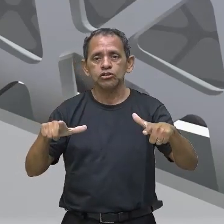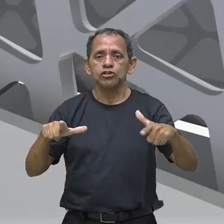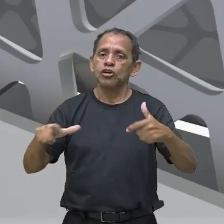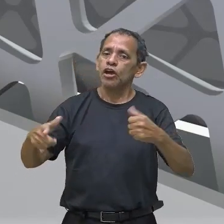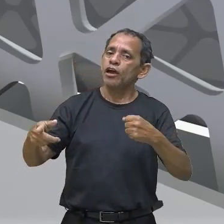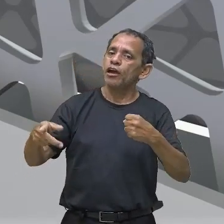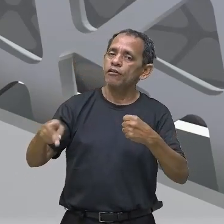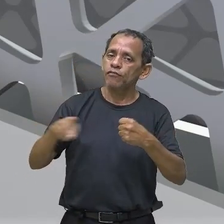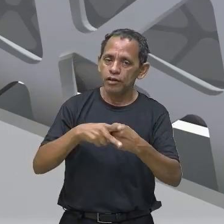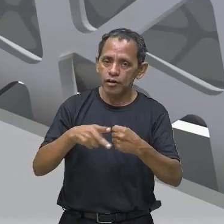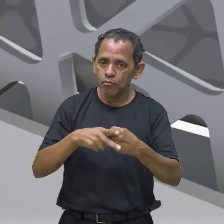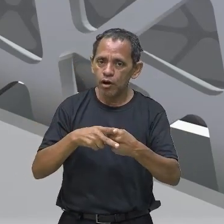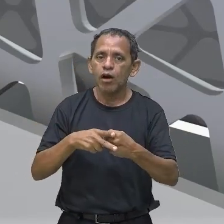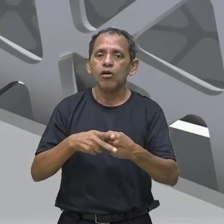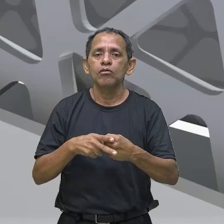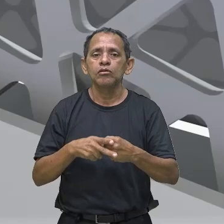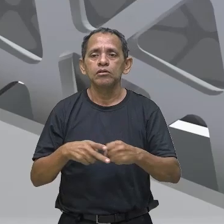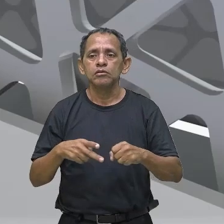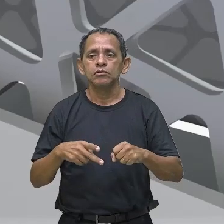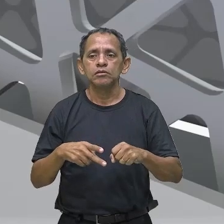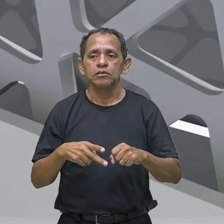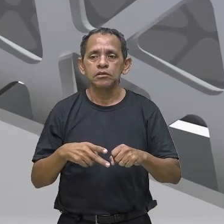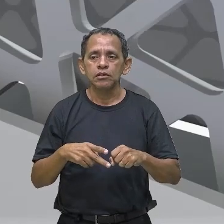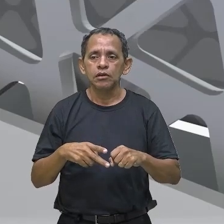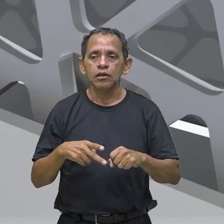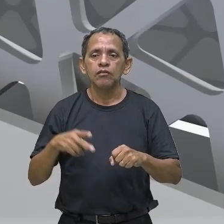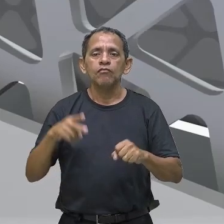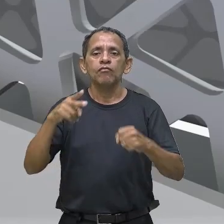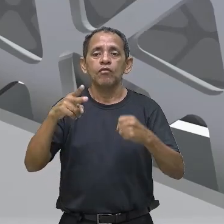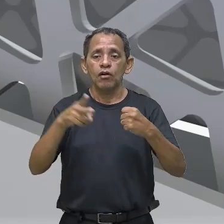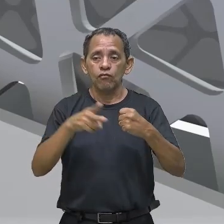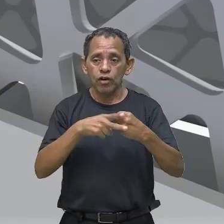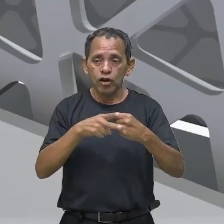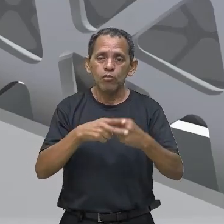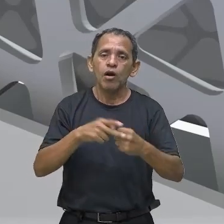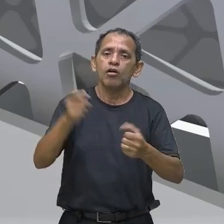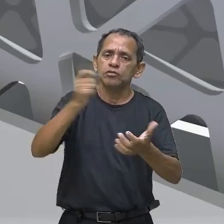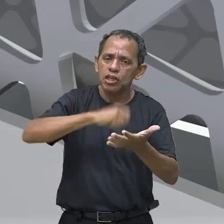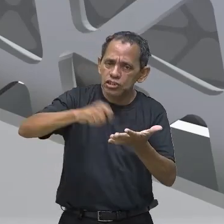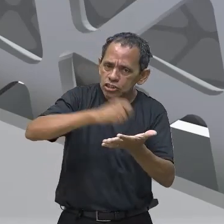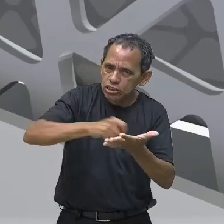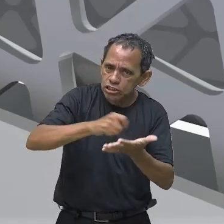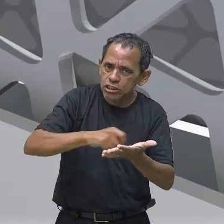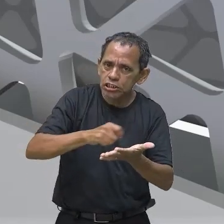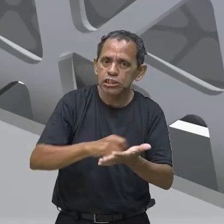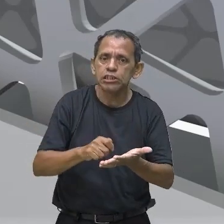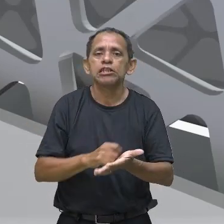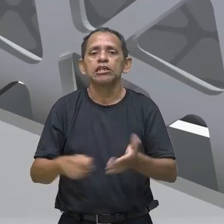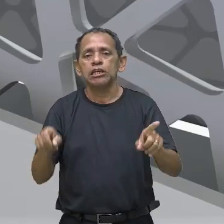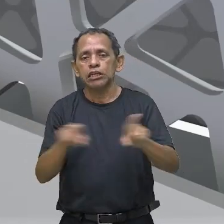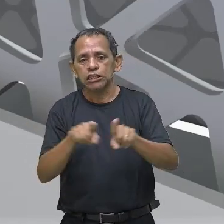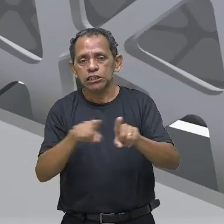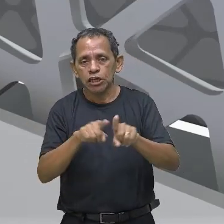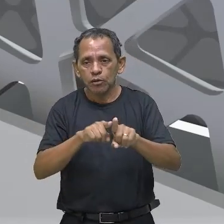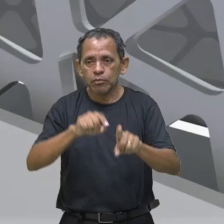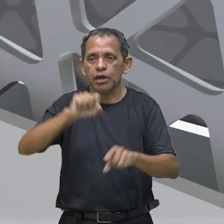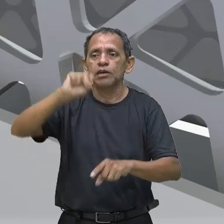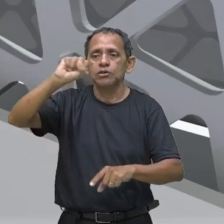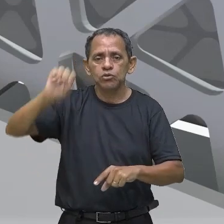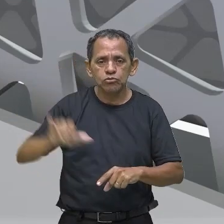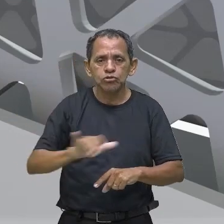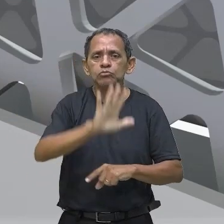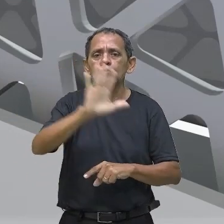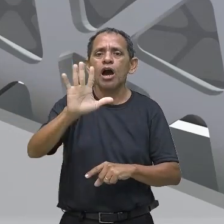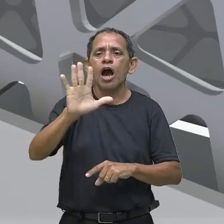aparecer a escrita, a palavra escrita, e vai aparecer imagens, símbolos. Então, vai